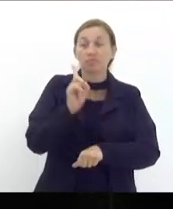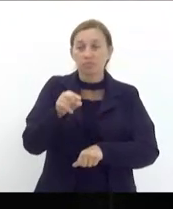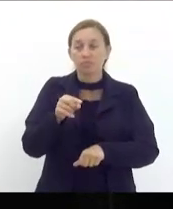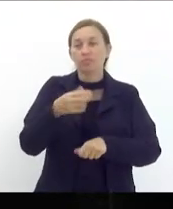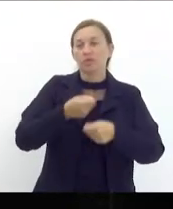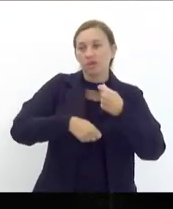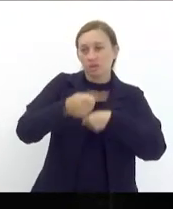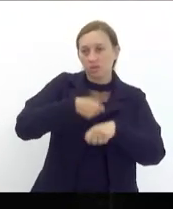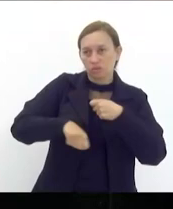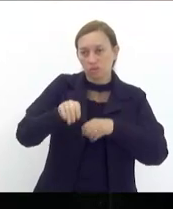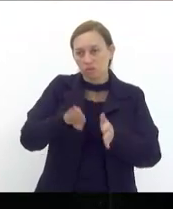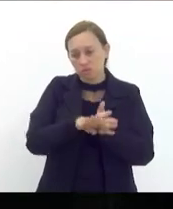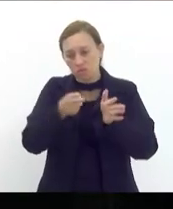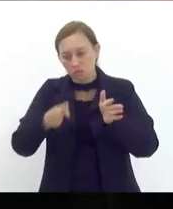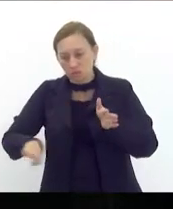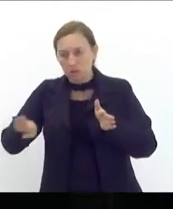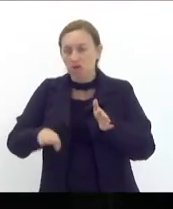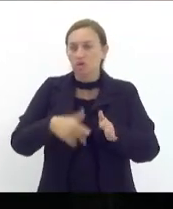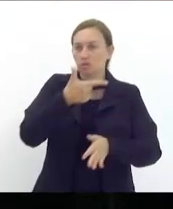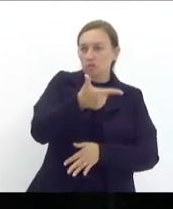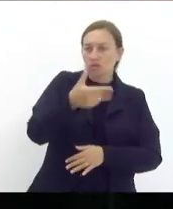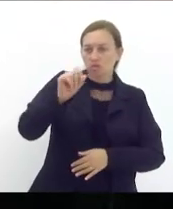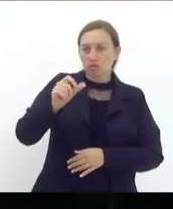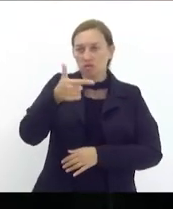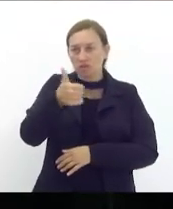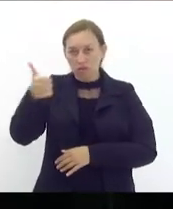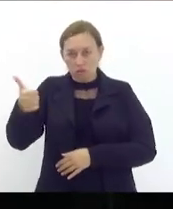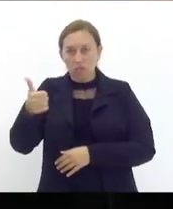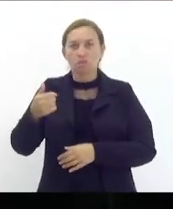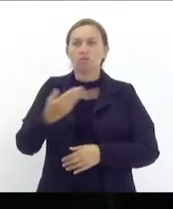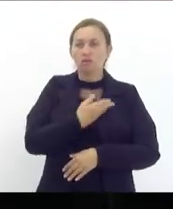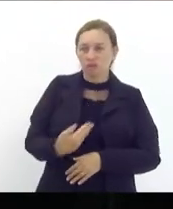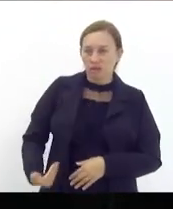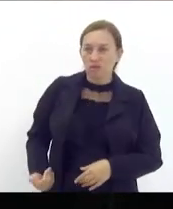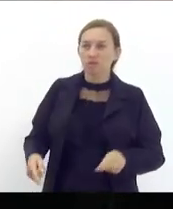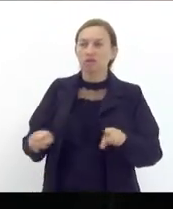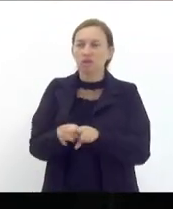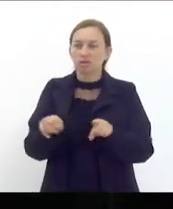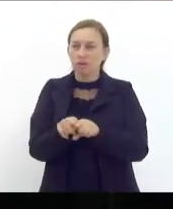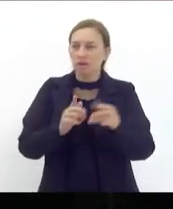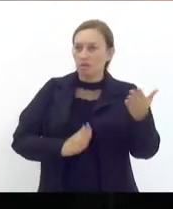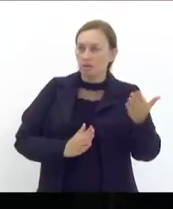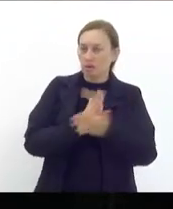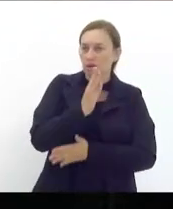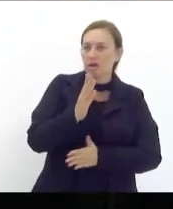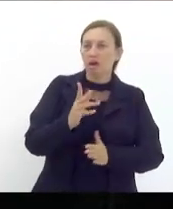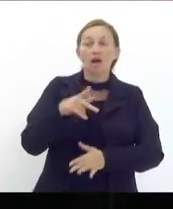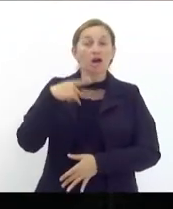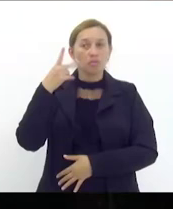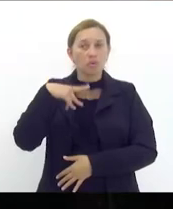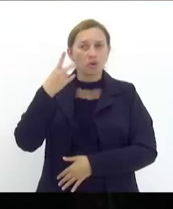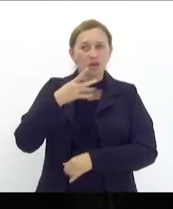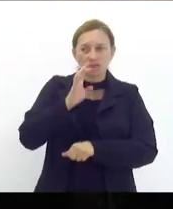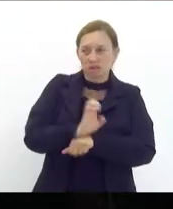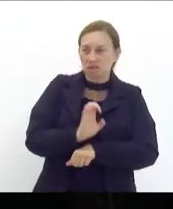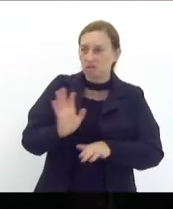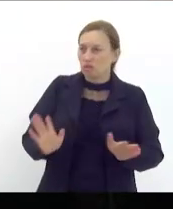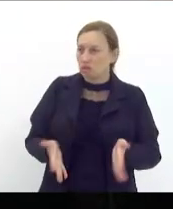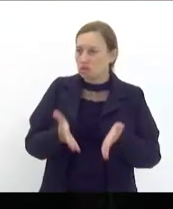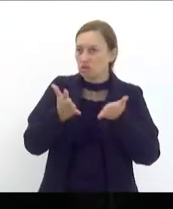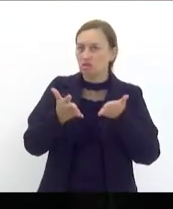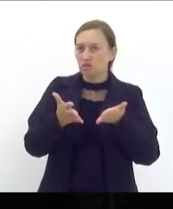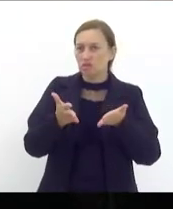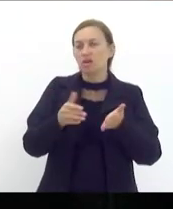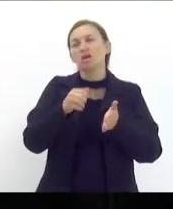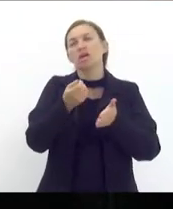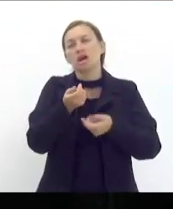2021 o governador também sancionou a política estadual de incentivo à